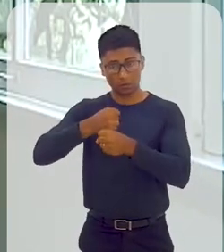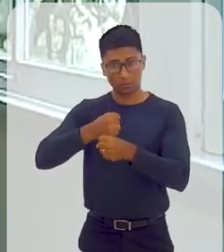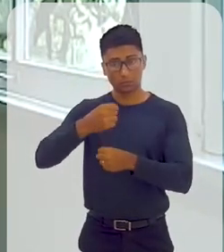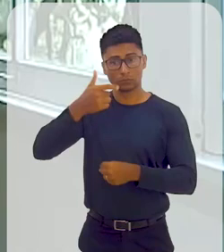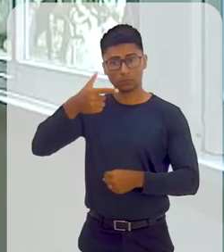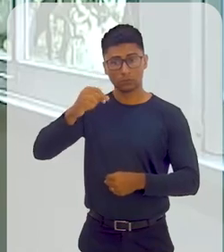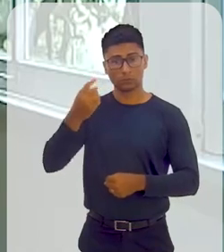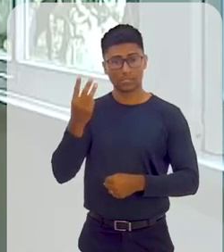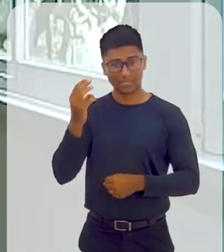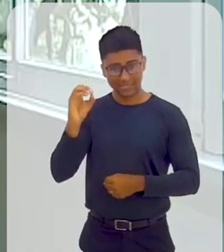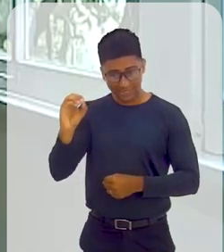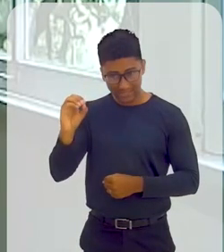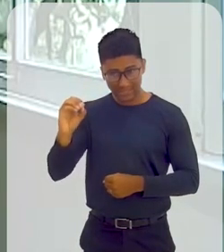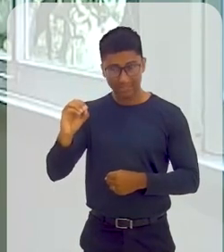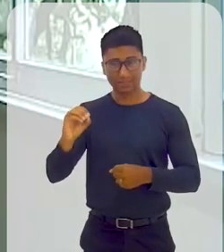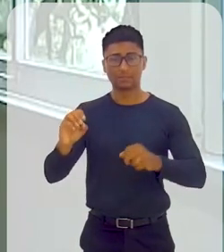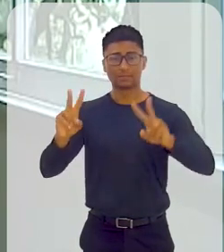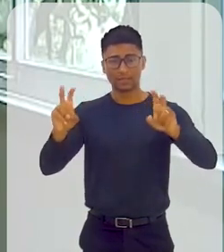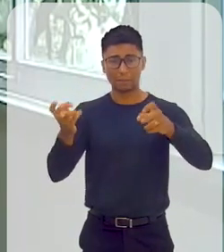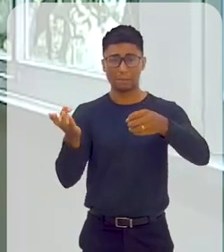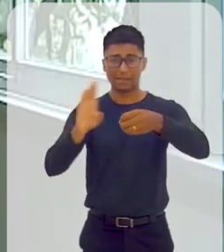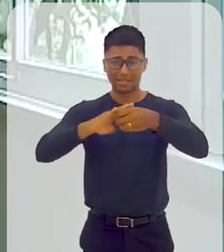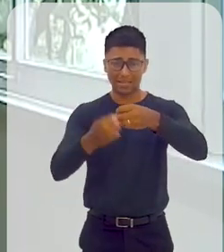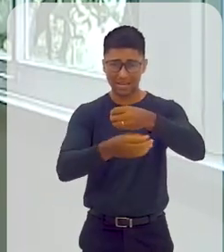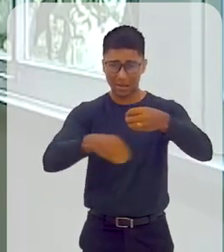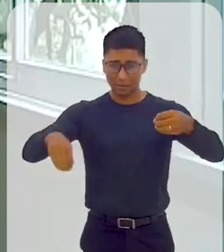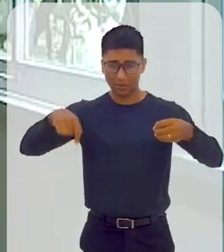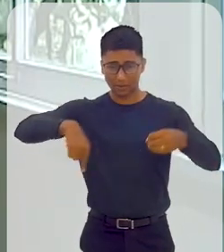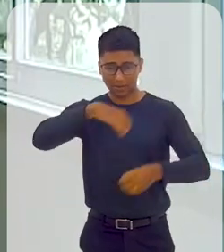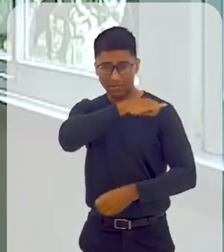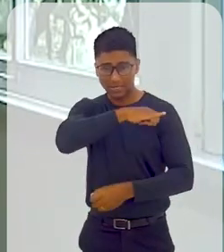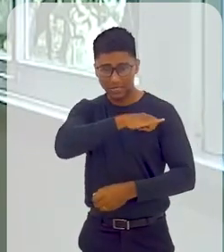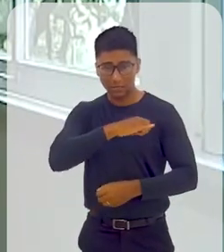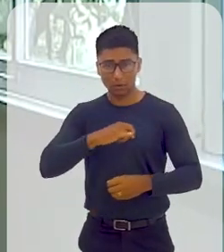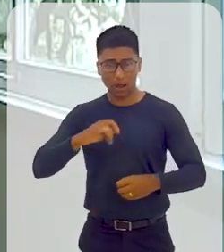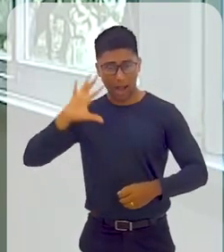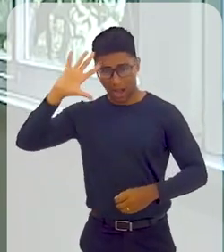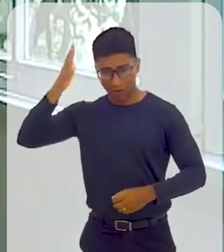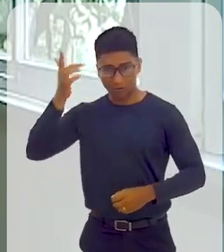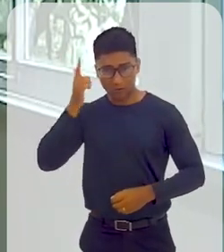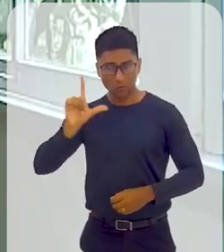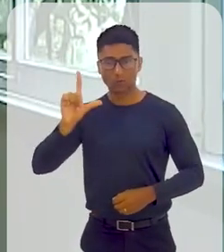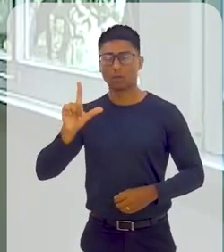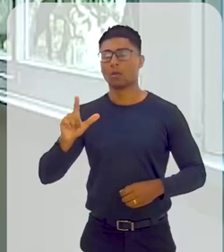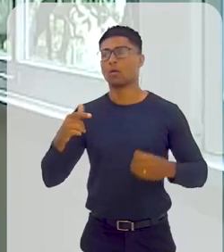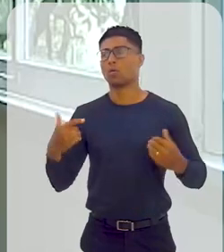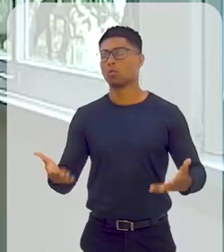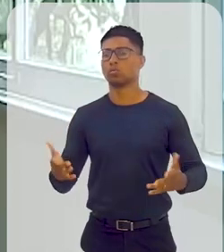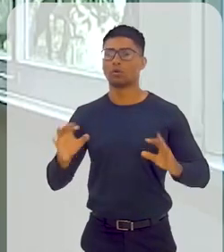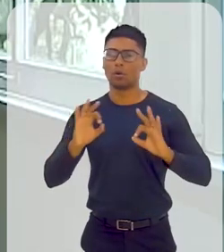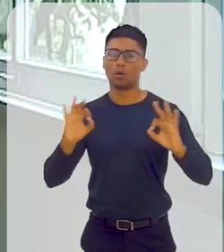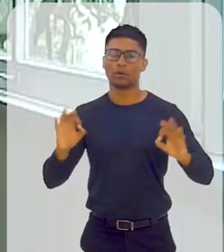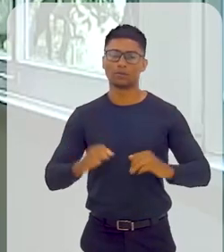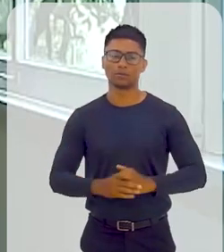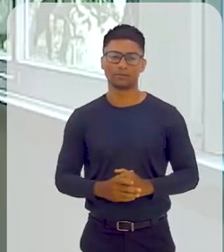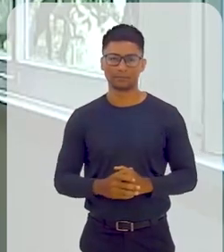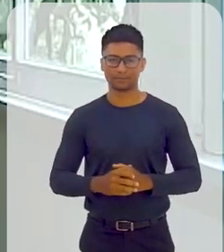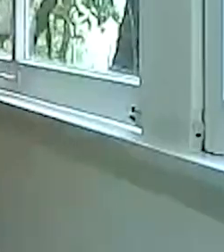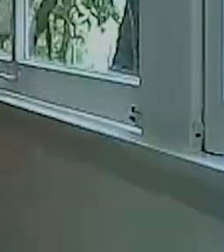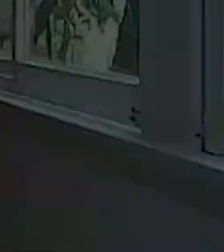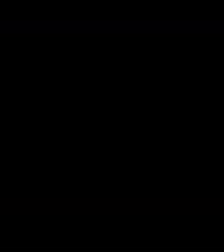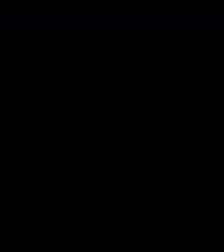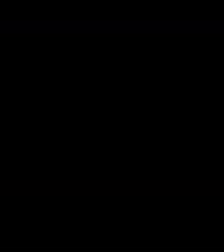a 2030 com essa questão do saneamento no estado do Rio de Janeiro resolvido, nossa, isso seria agora.